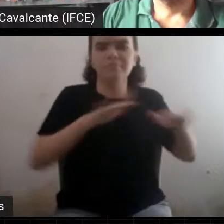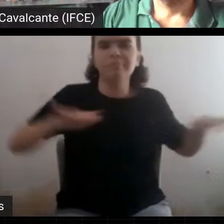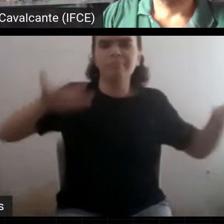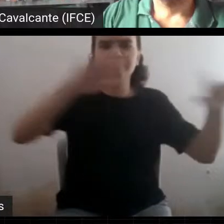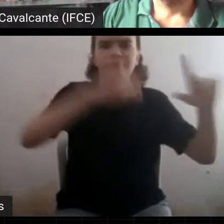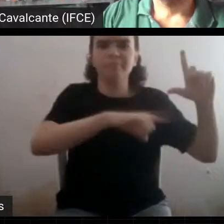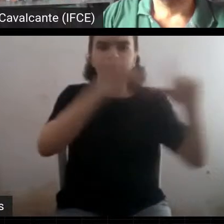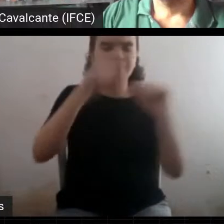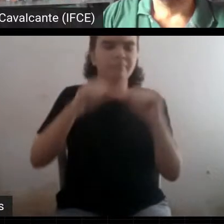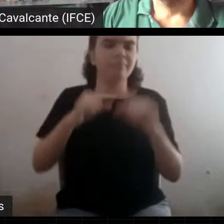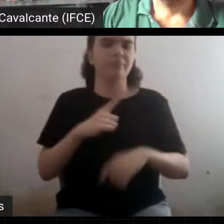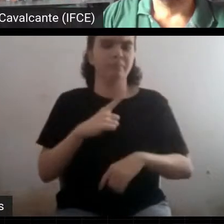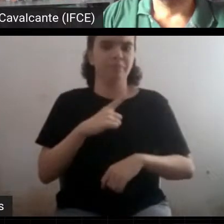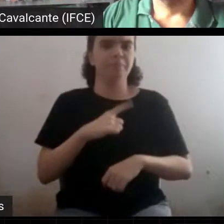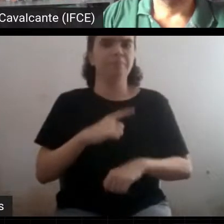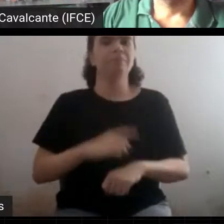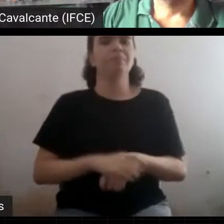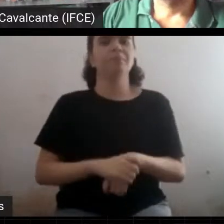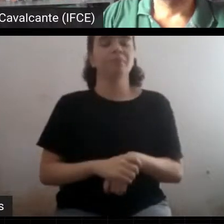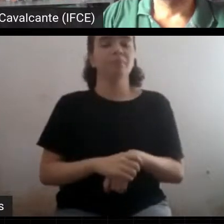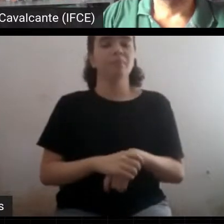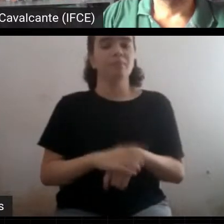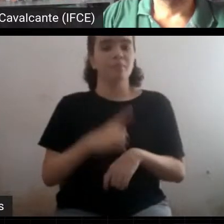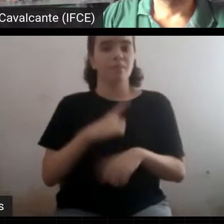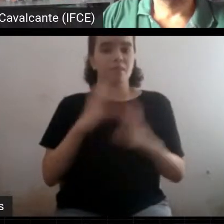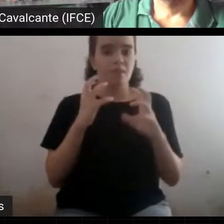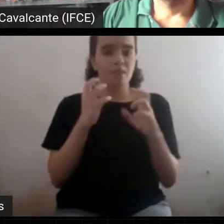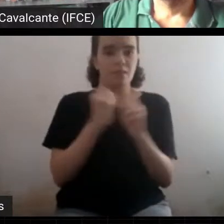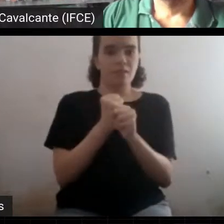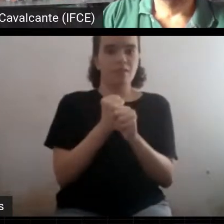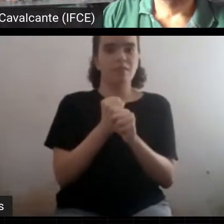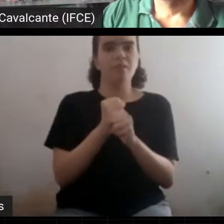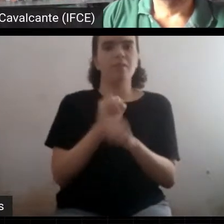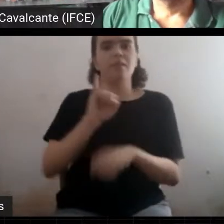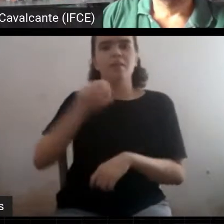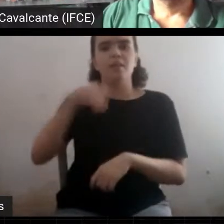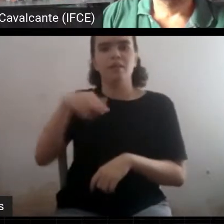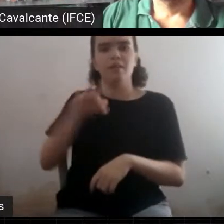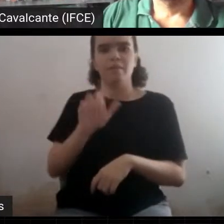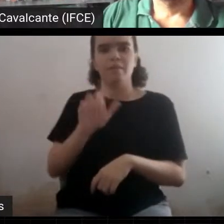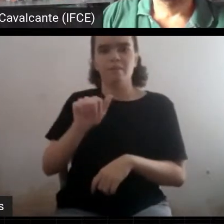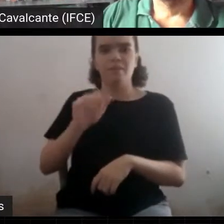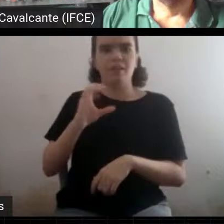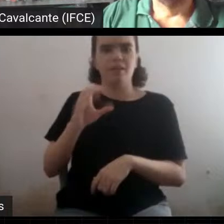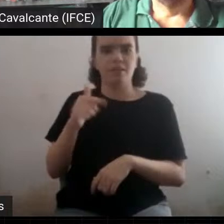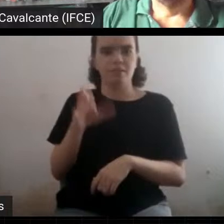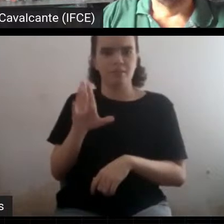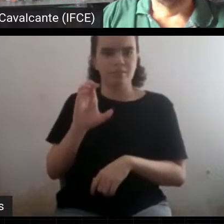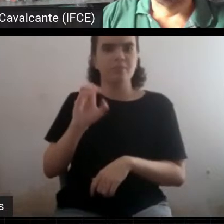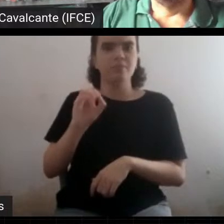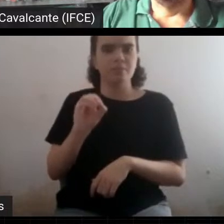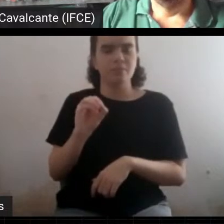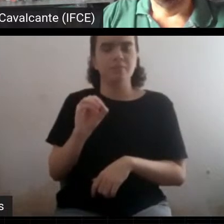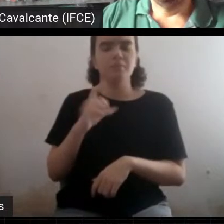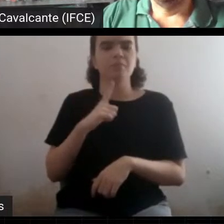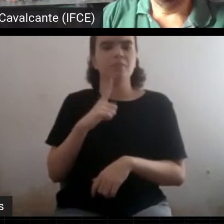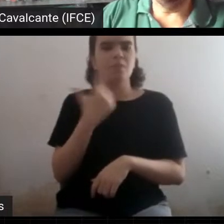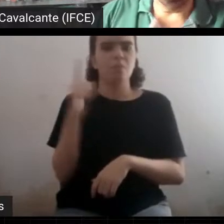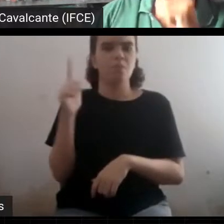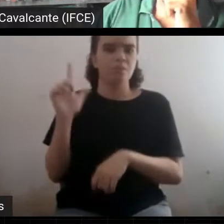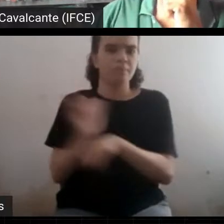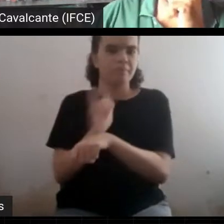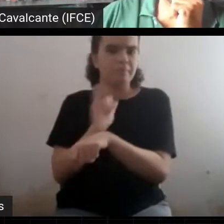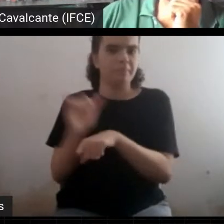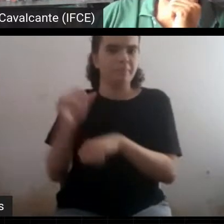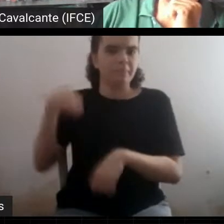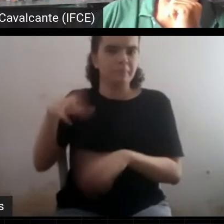caótica, tem uma inflação que se chama-se inflação eterna. E agora tem um modelo do recém-prêmio Nobel, o Roger